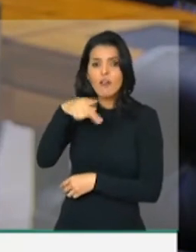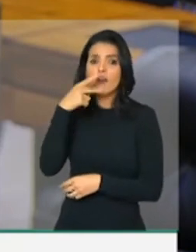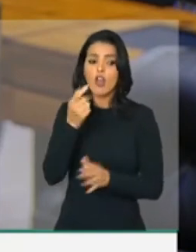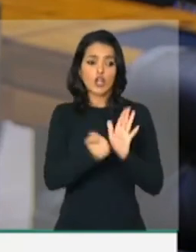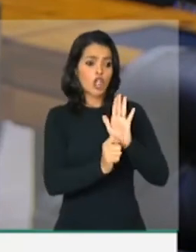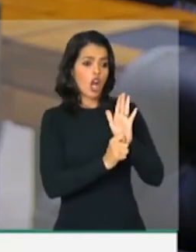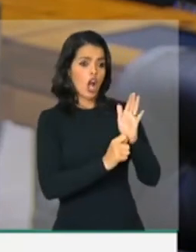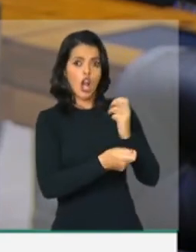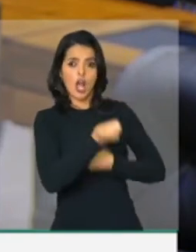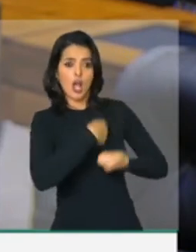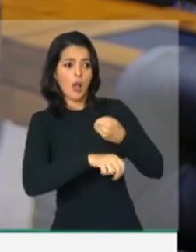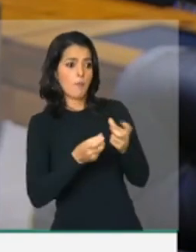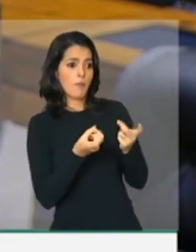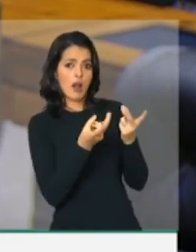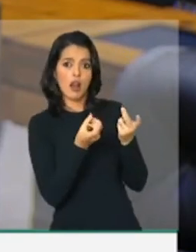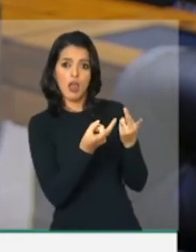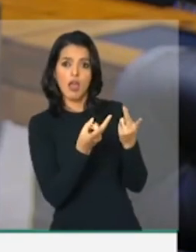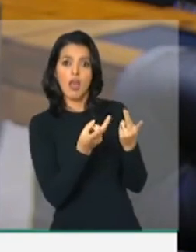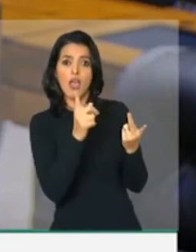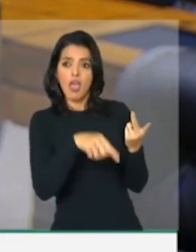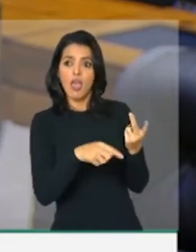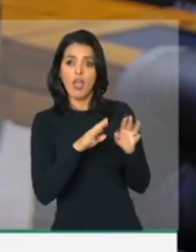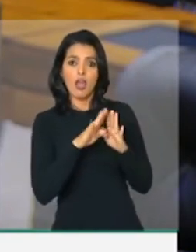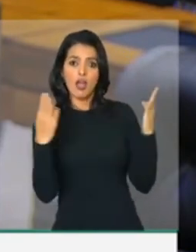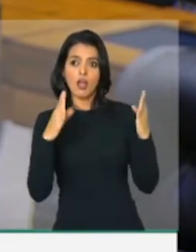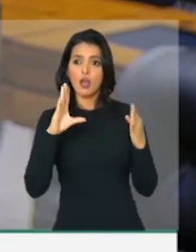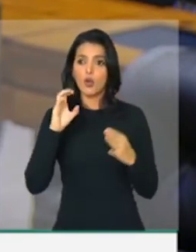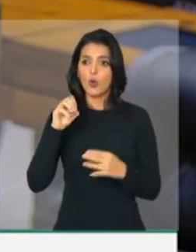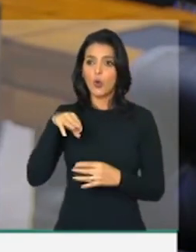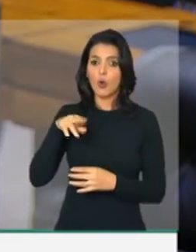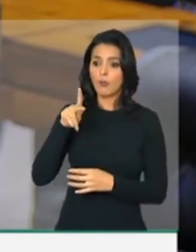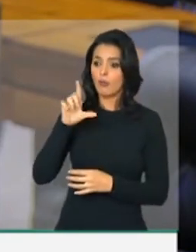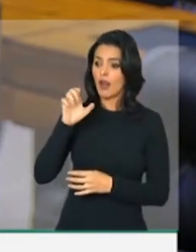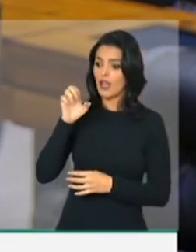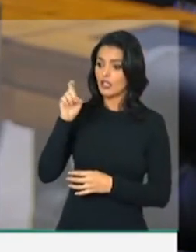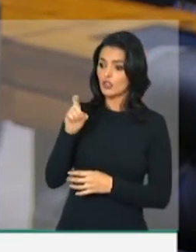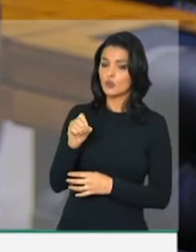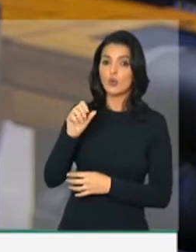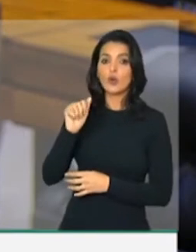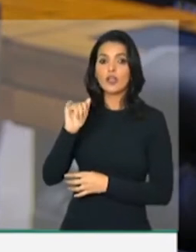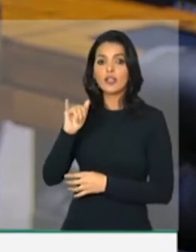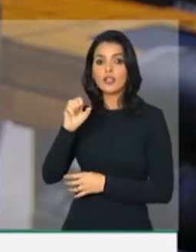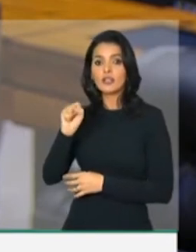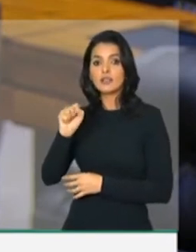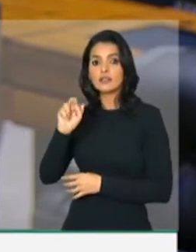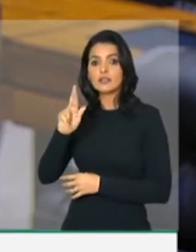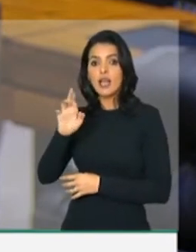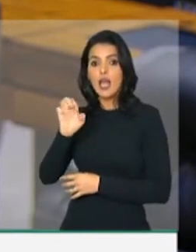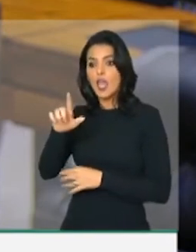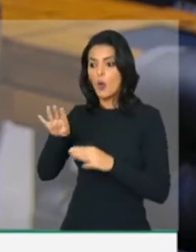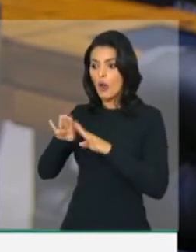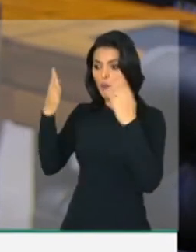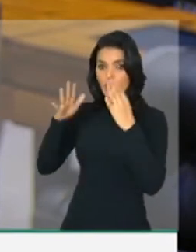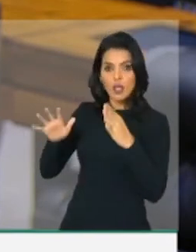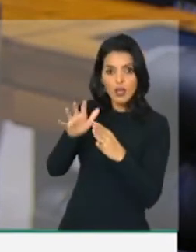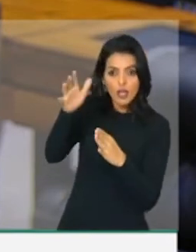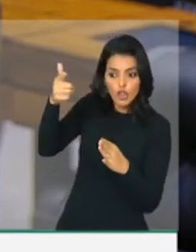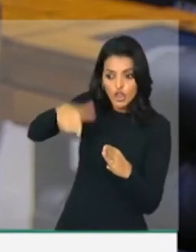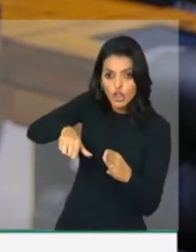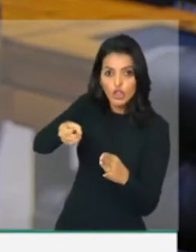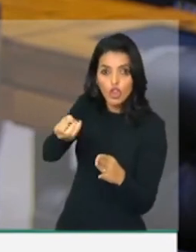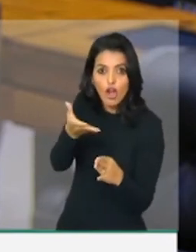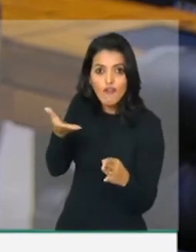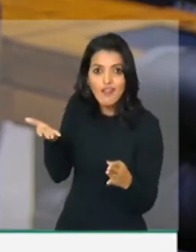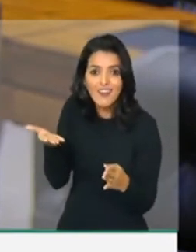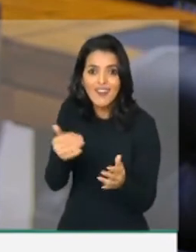abriram até novos complexos, como o complexo de Israel, fez com que o tráfico de drogas avançasse de forma avassaladora